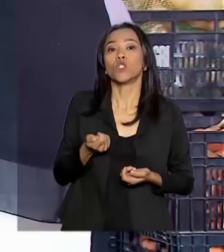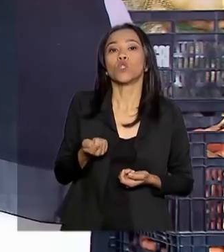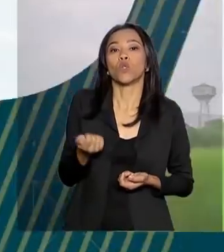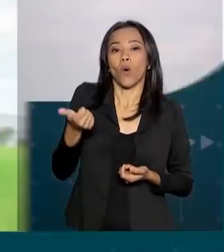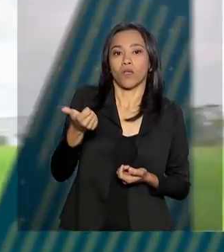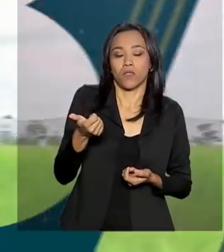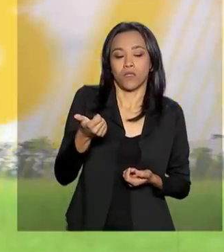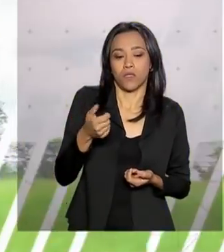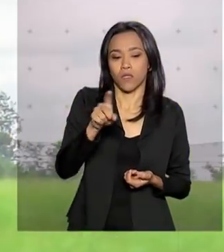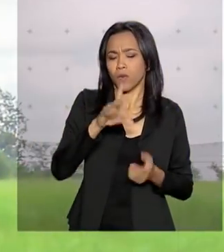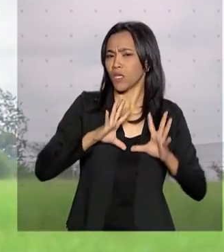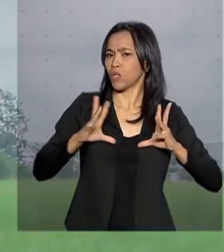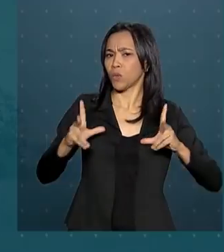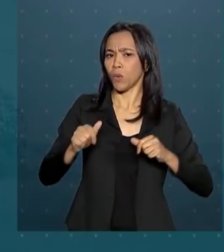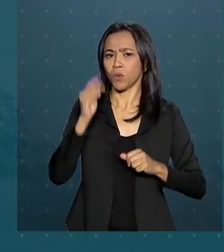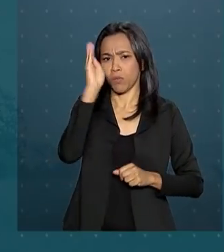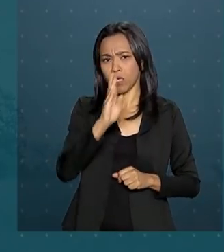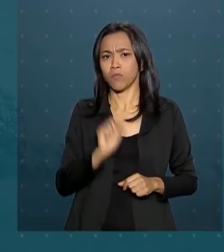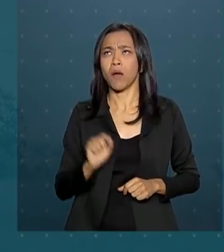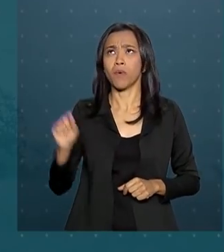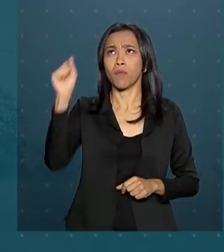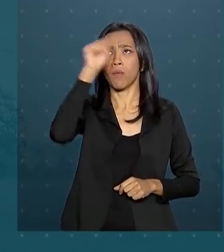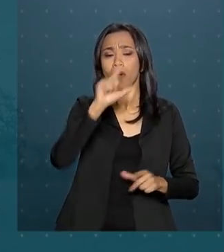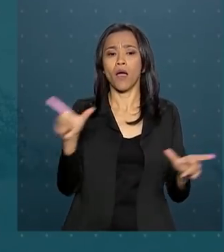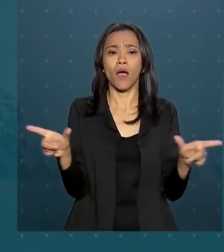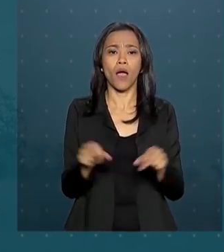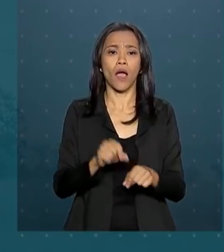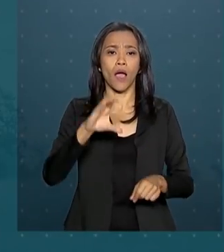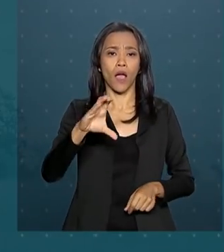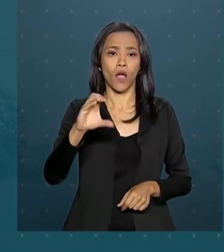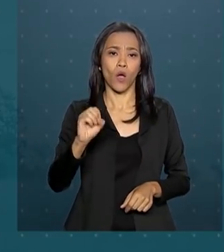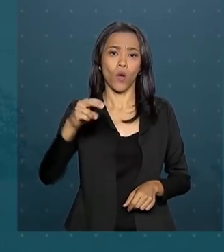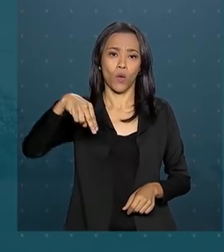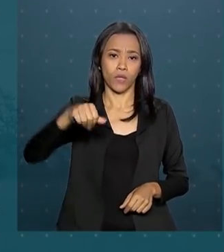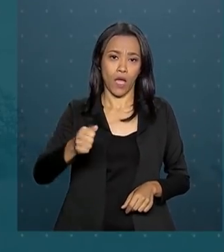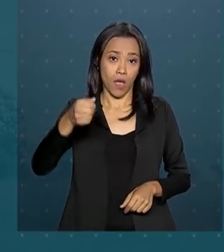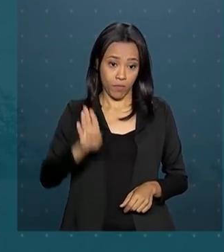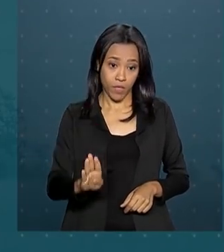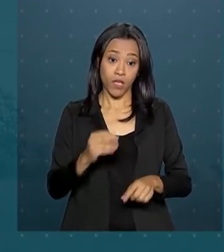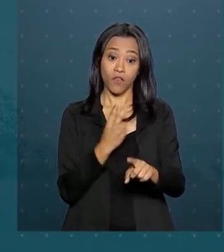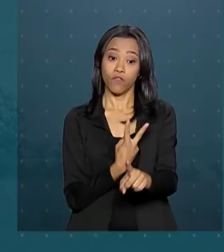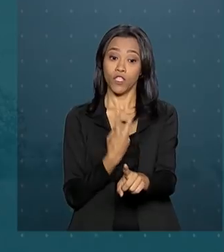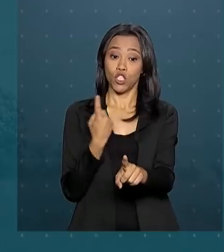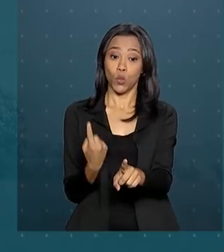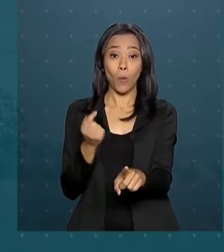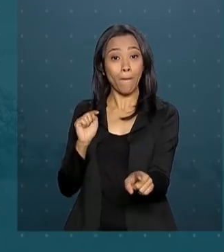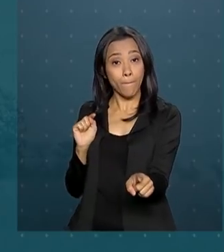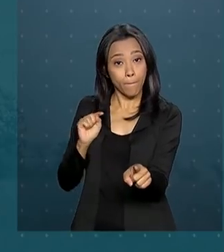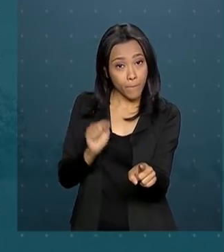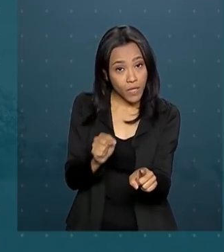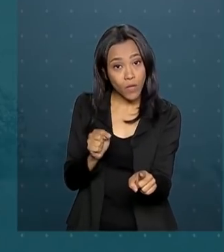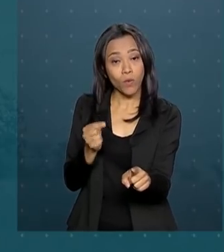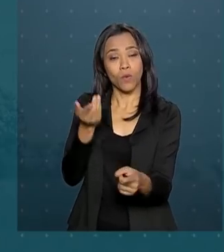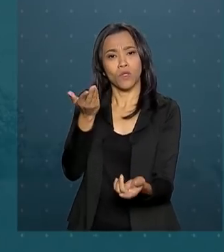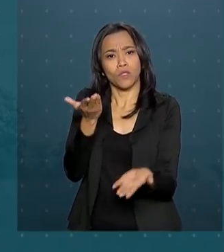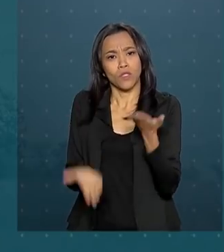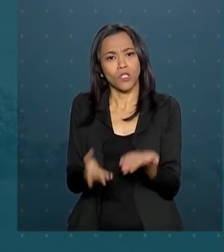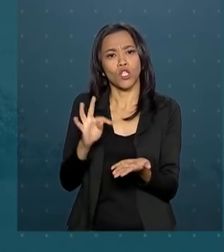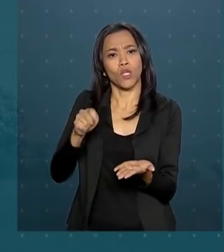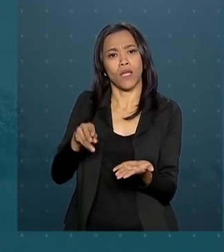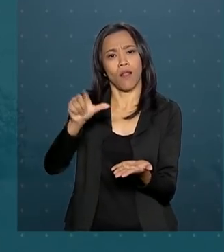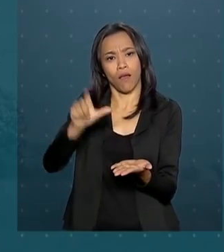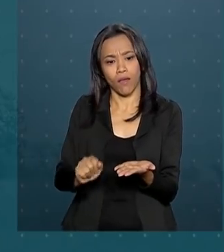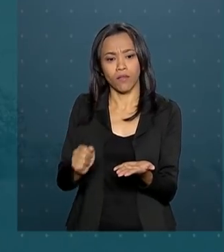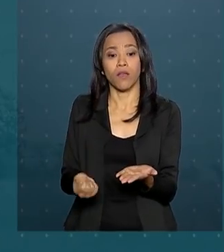simultânea. Em todo o país, a Conab operacionalizou 21 mil toneladas de alimentos, ao valor de mais de